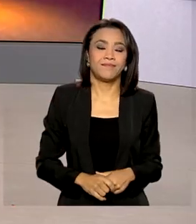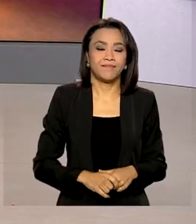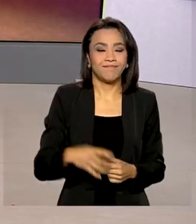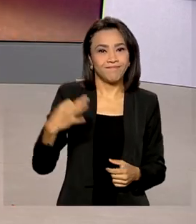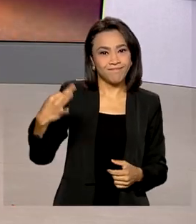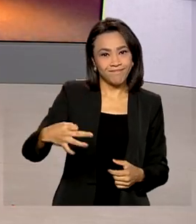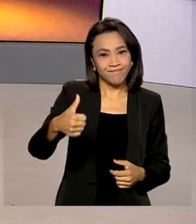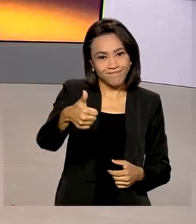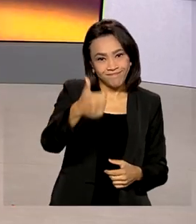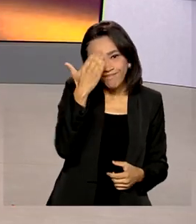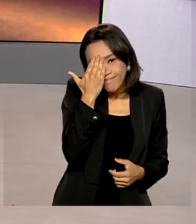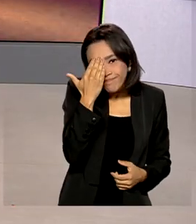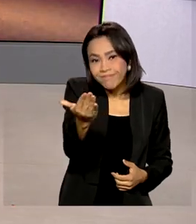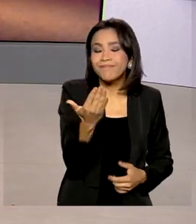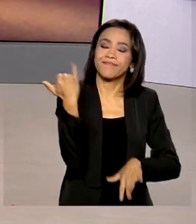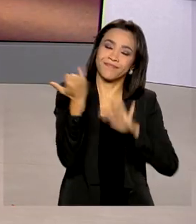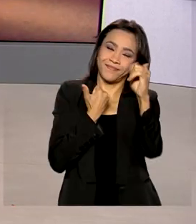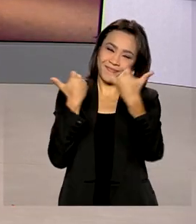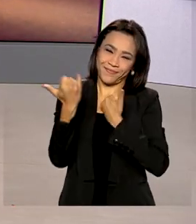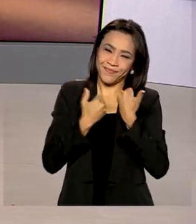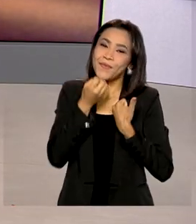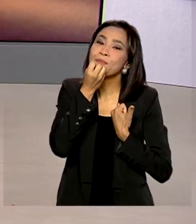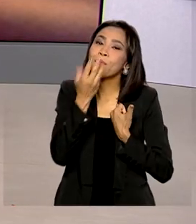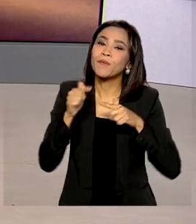Perfeito, Dimas. Muito obrigada pelas suas informações. Bom trabalho para você.